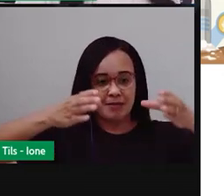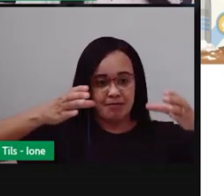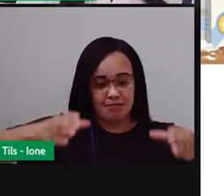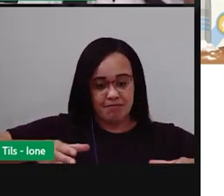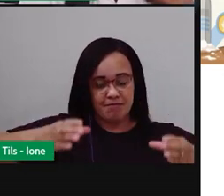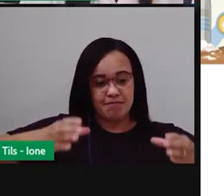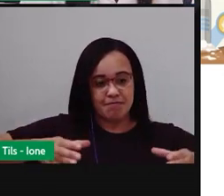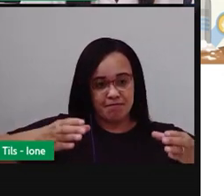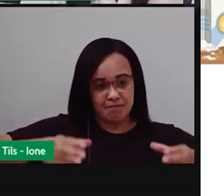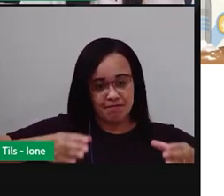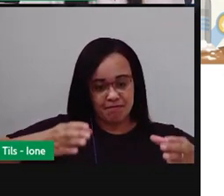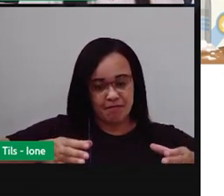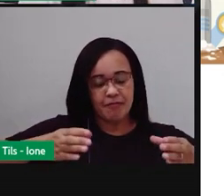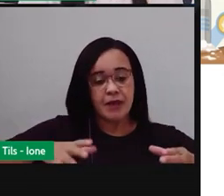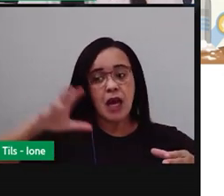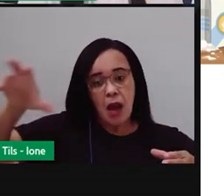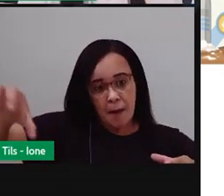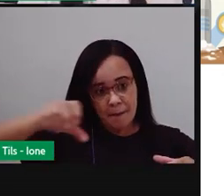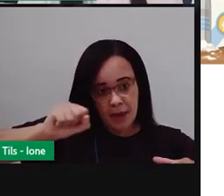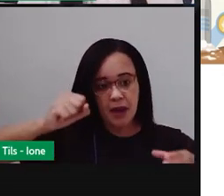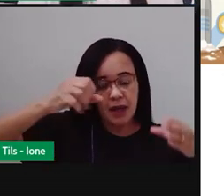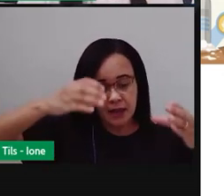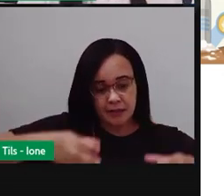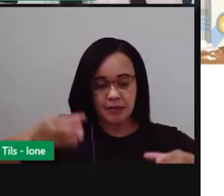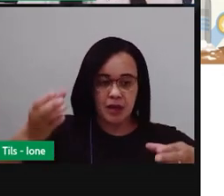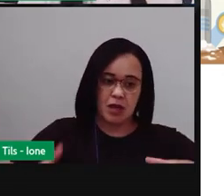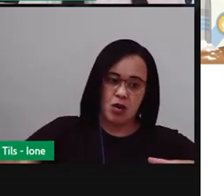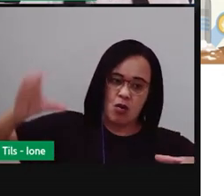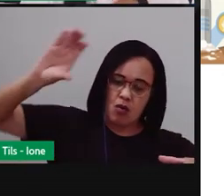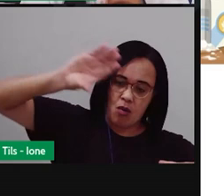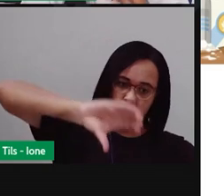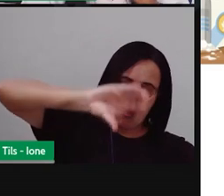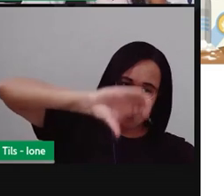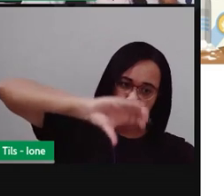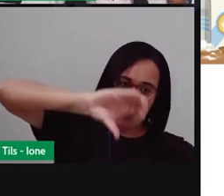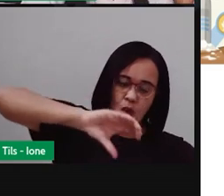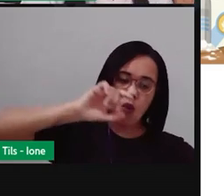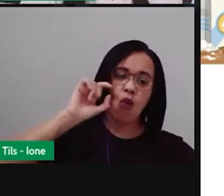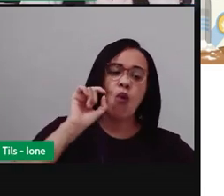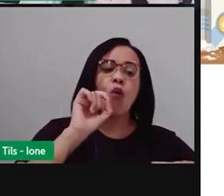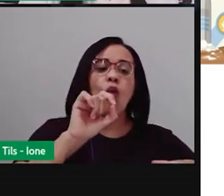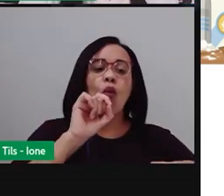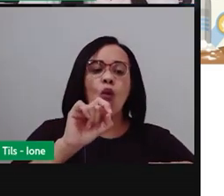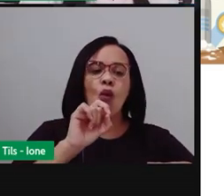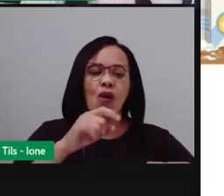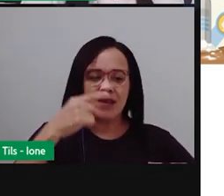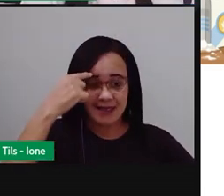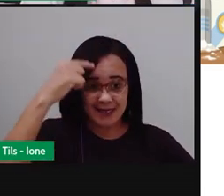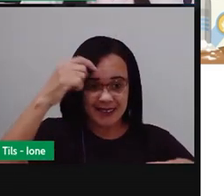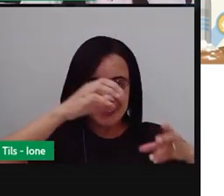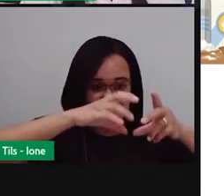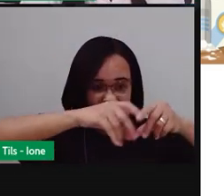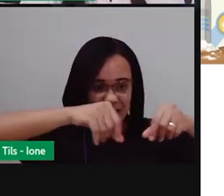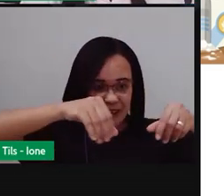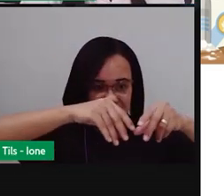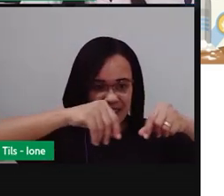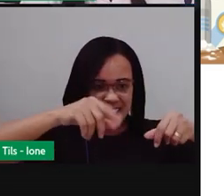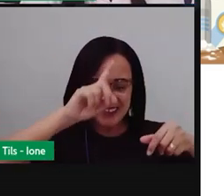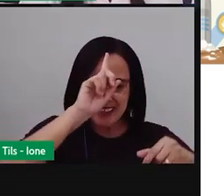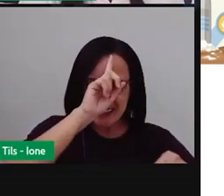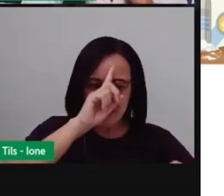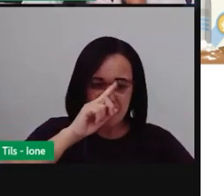ou um prato no fundo. Você coloca o flocão de milho com sal.